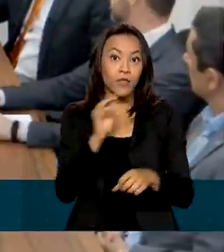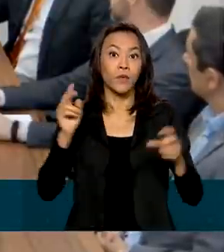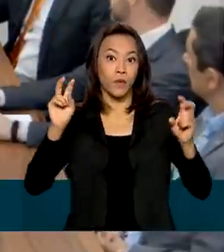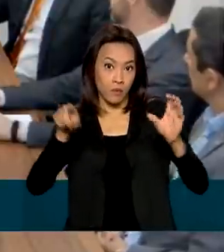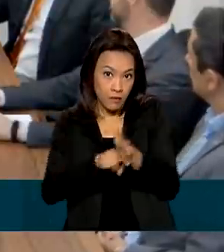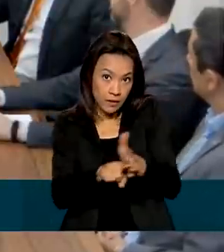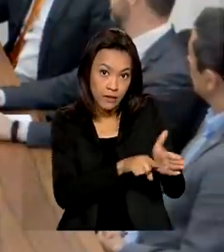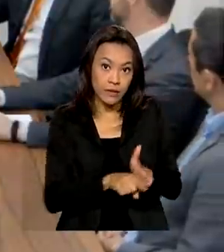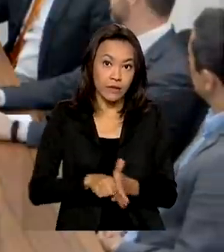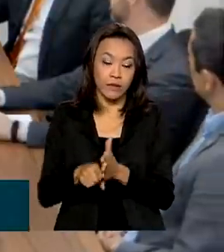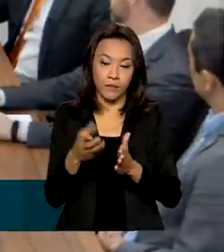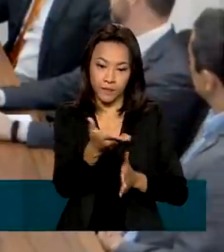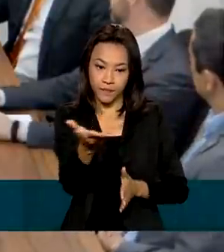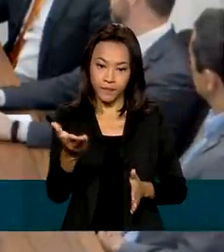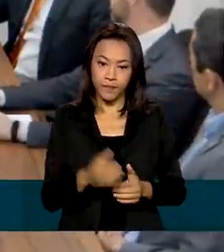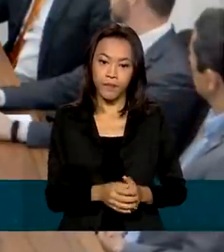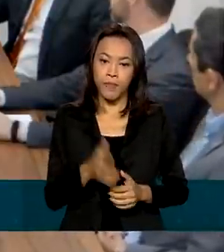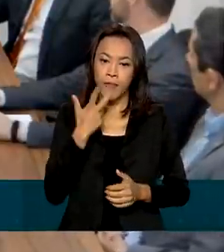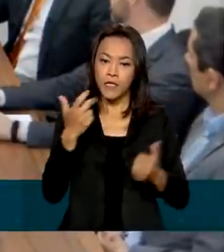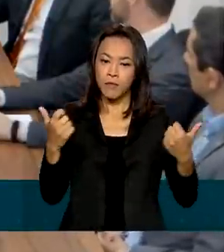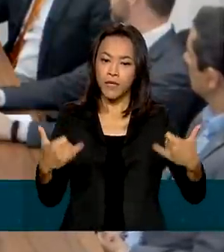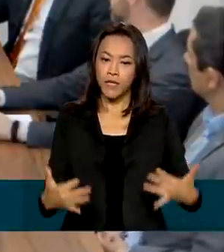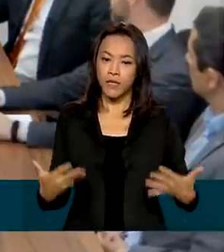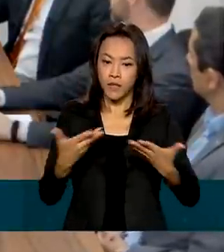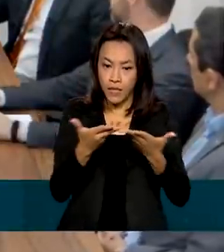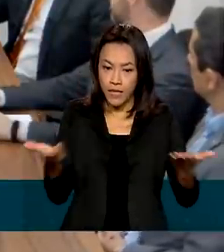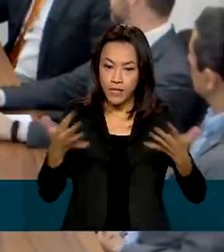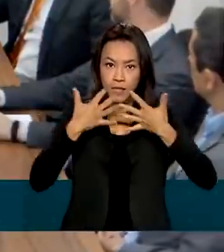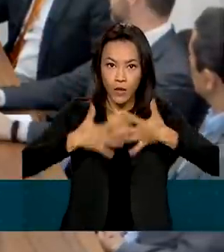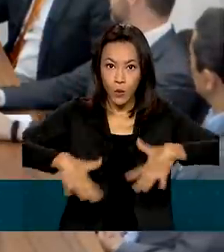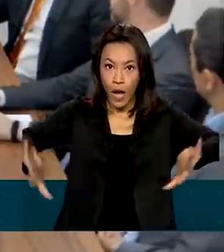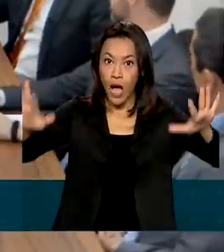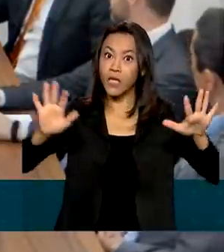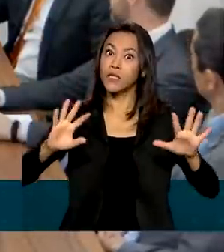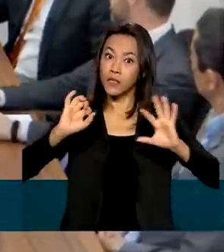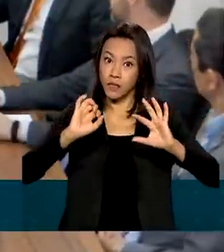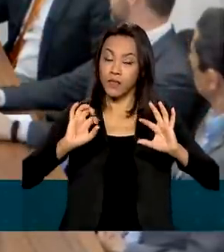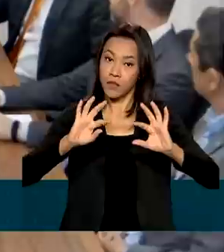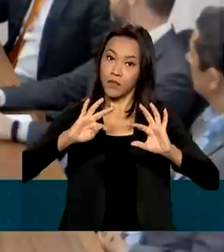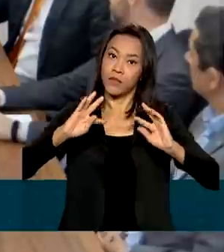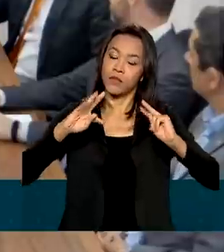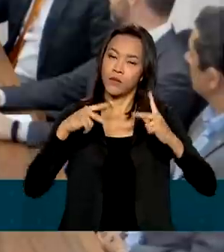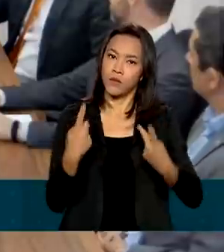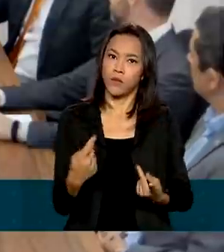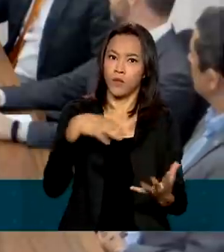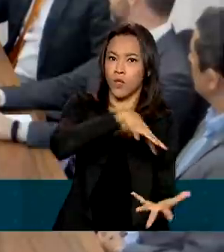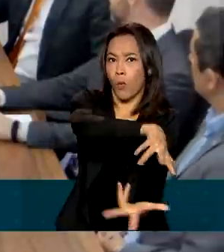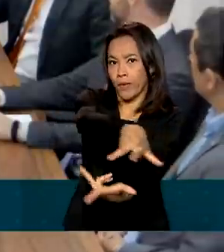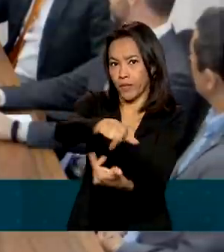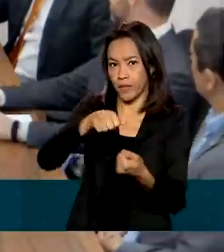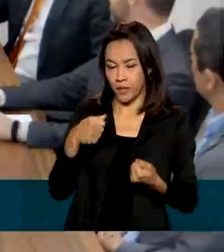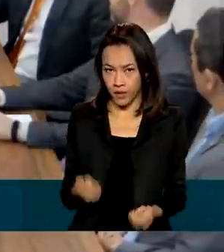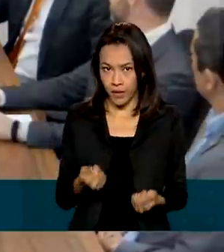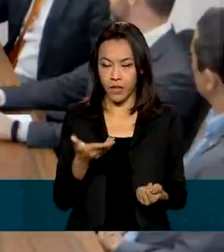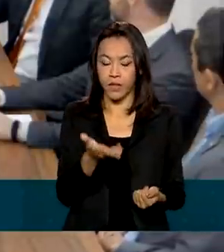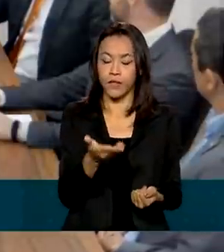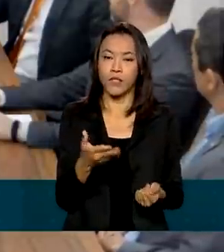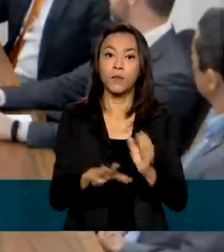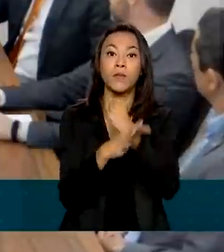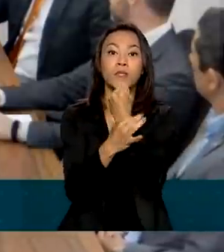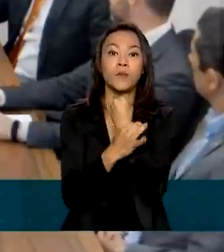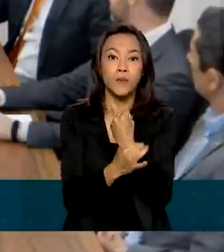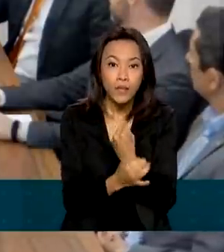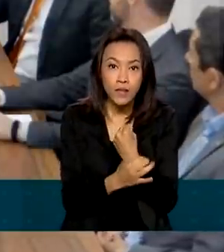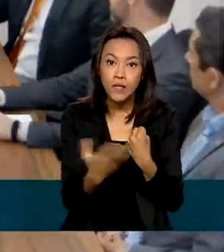alguma, um dos recursos naturais mais importantes da humanidade. É base para a garantia da segurança ambiental